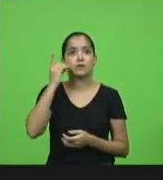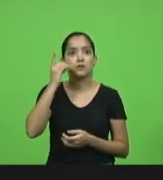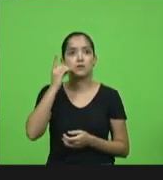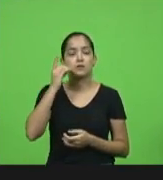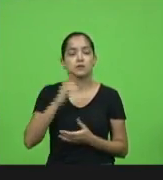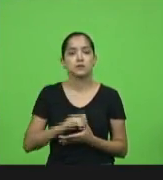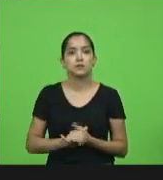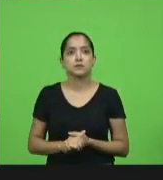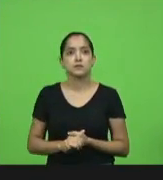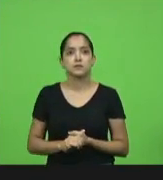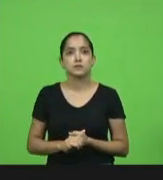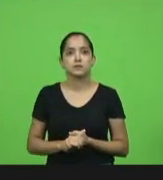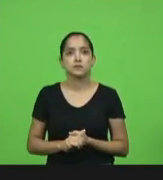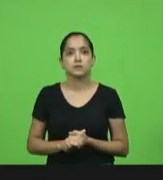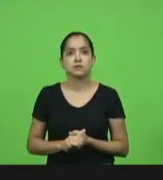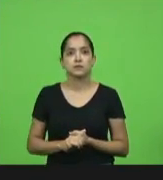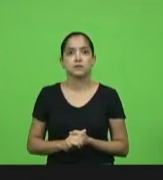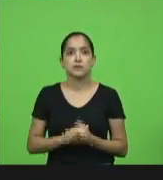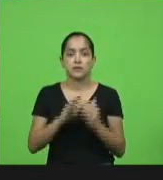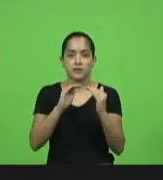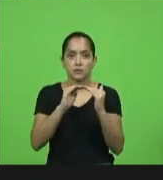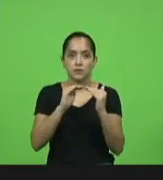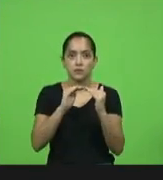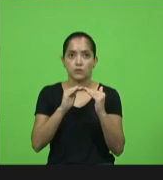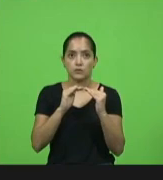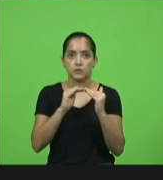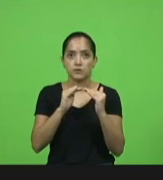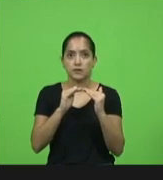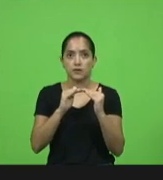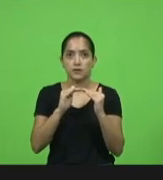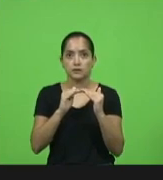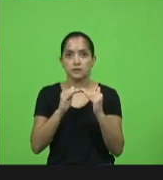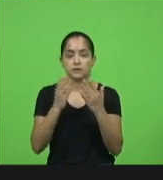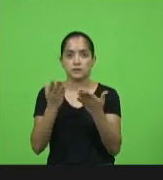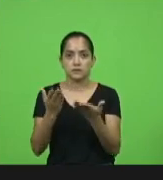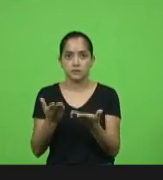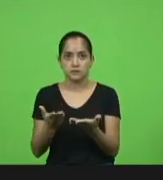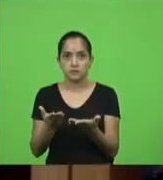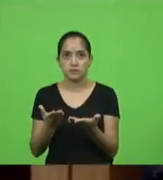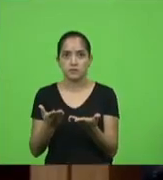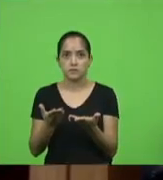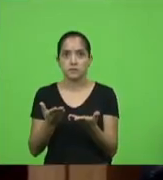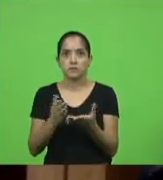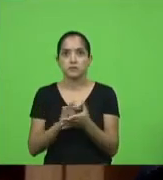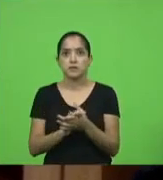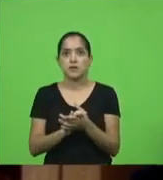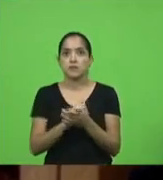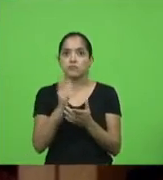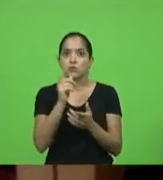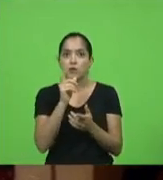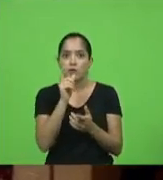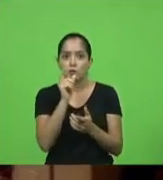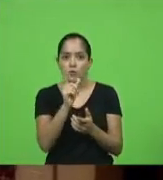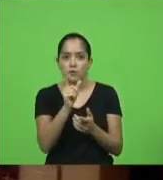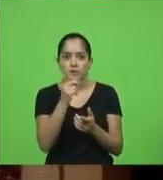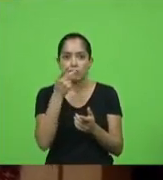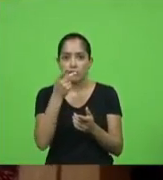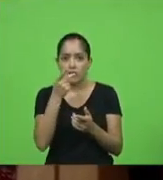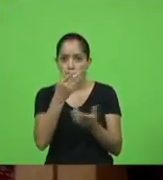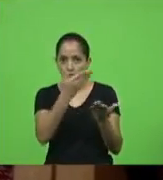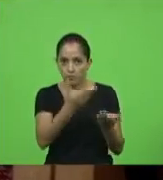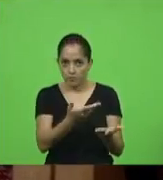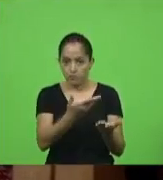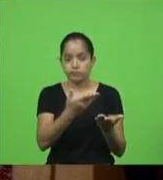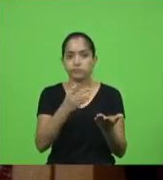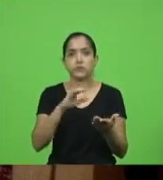excelência que corroborasse minuciosamente os adjetivos que foram atribuídos a mim pelo deputado